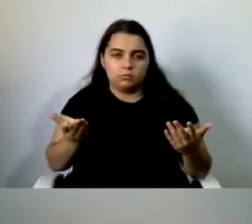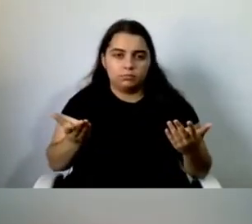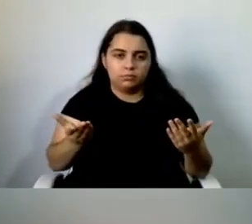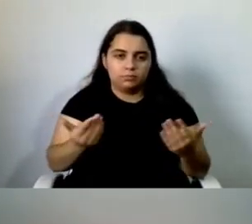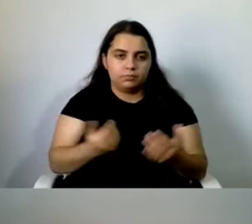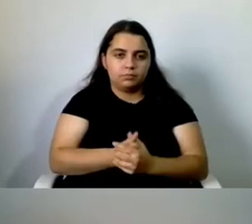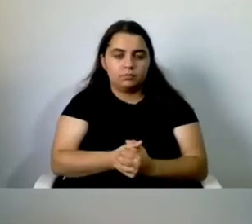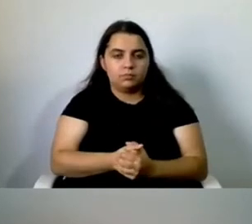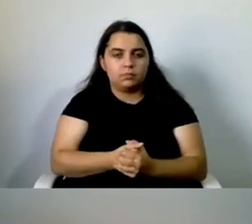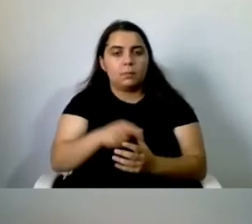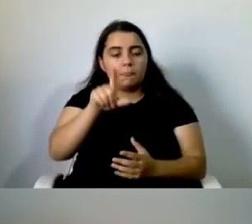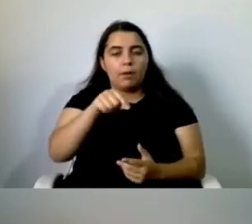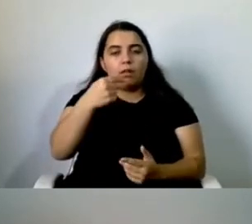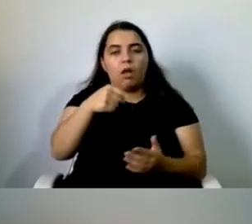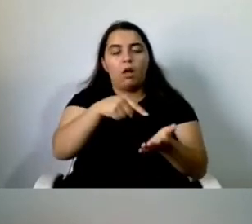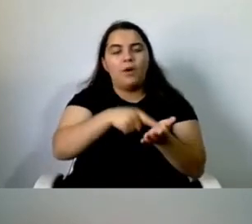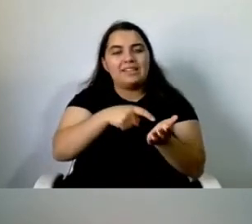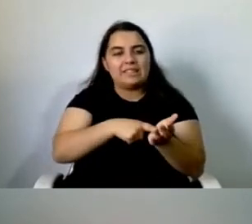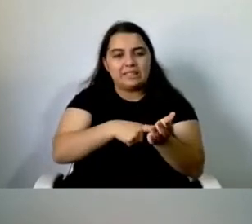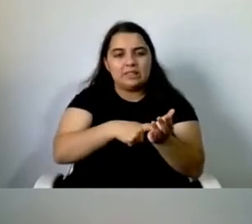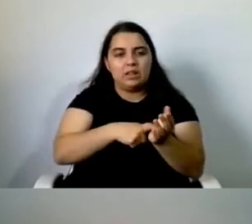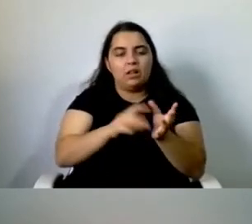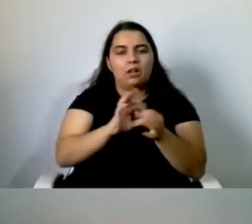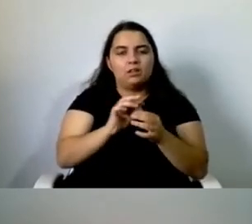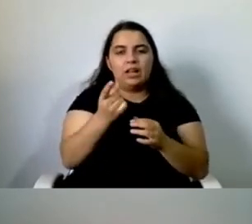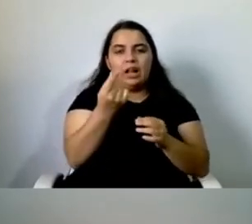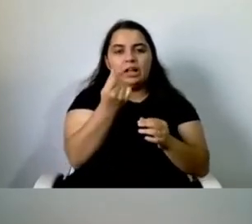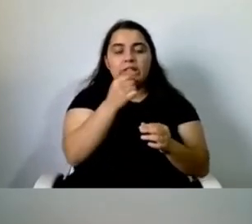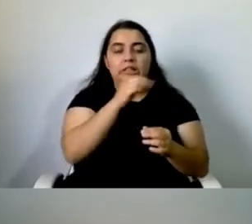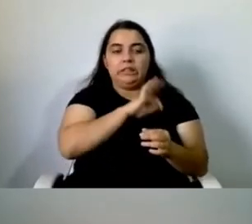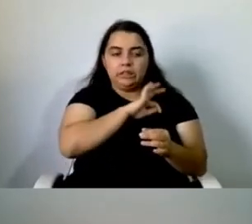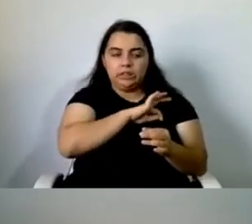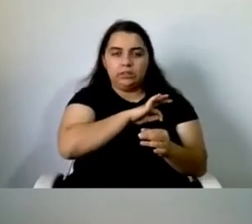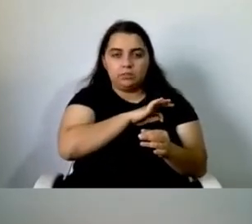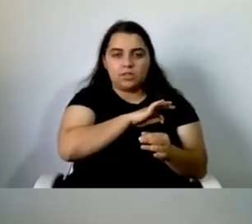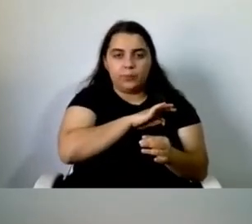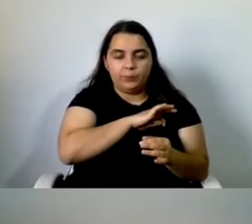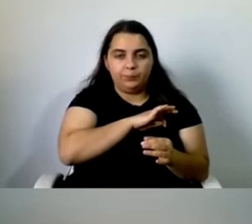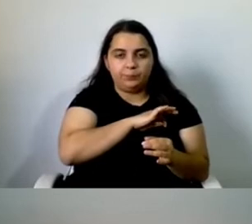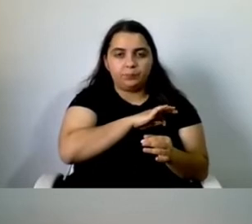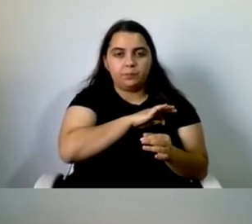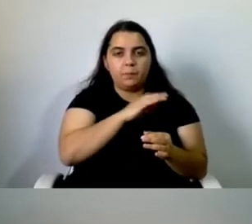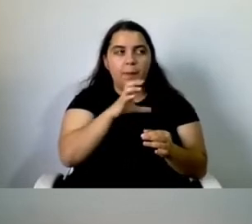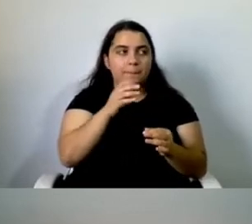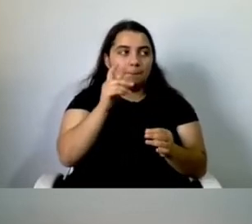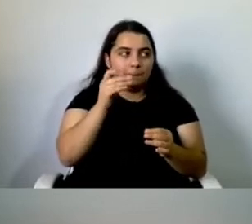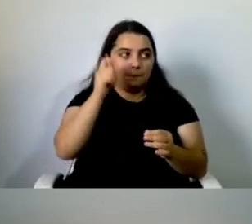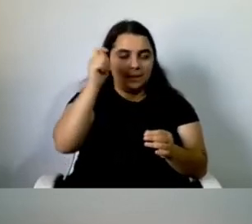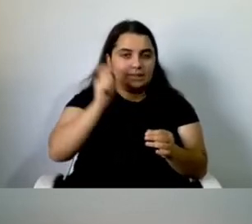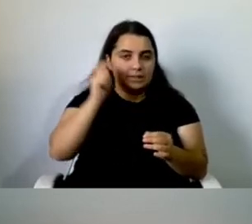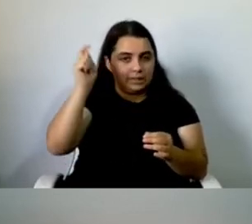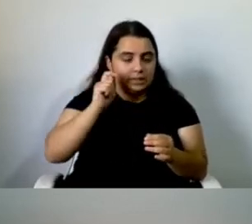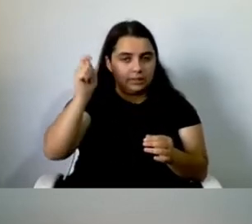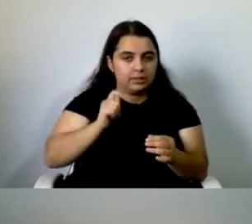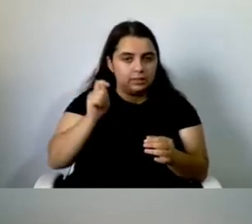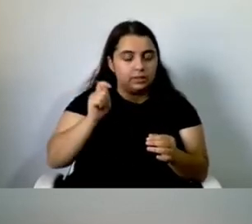necessidade que é a questão da remuneração, a PCI é insuficientemente